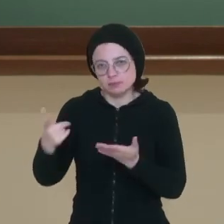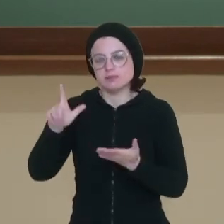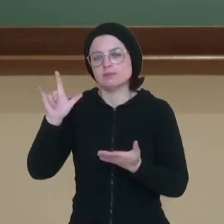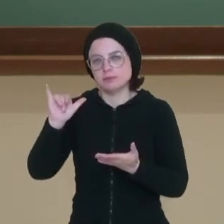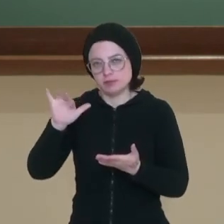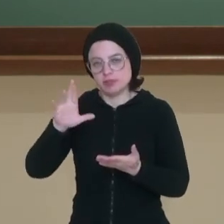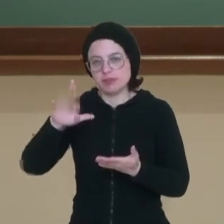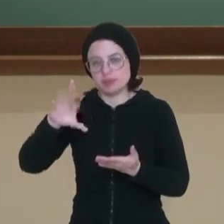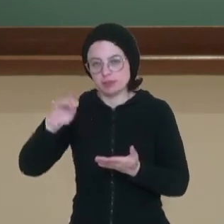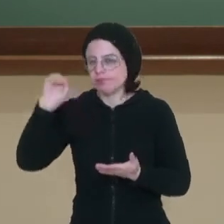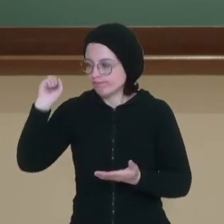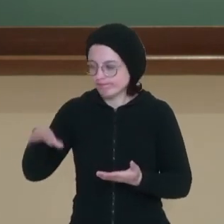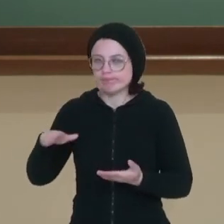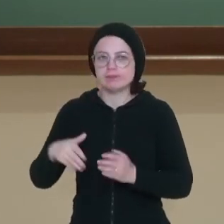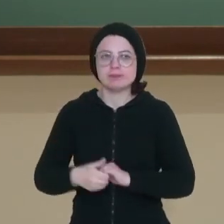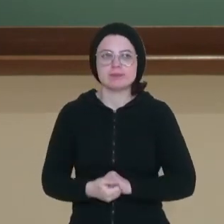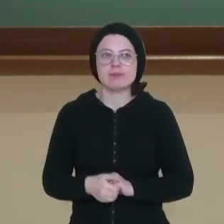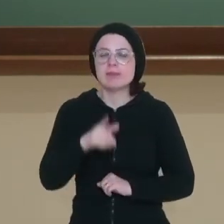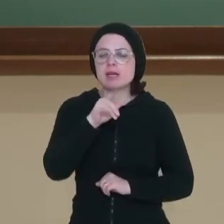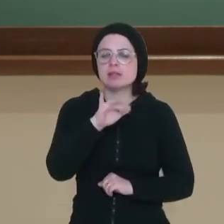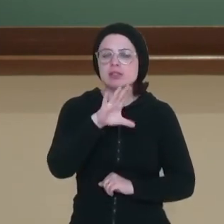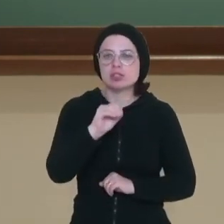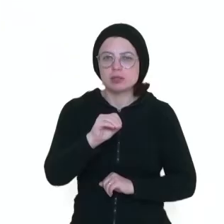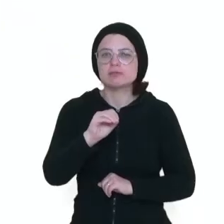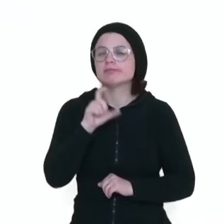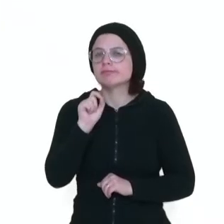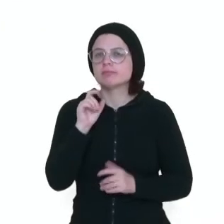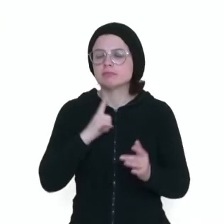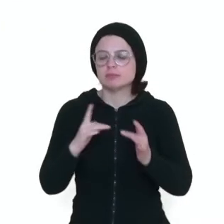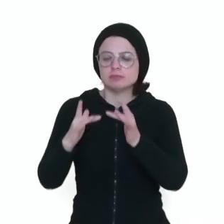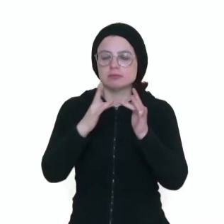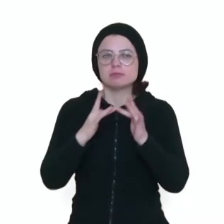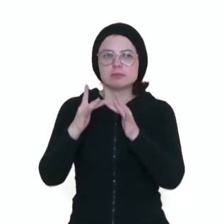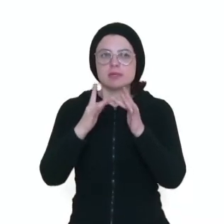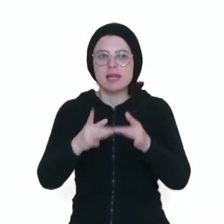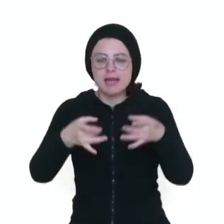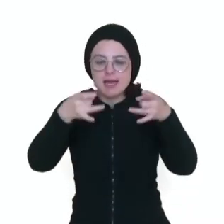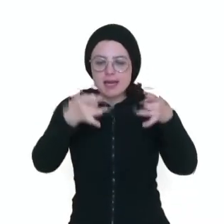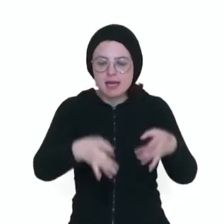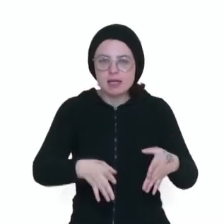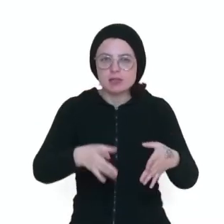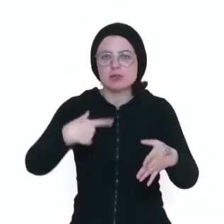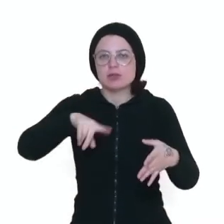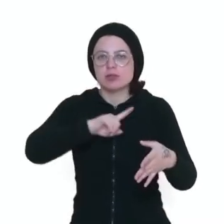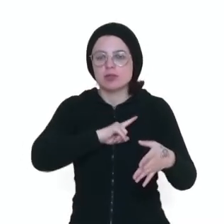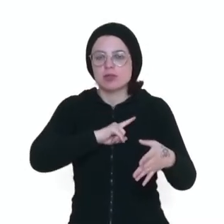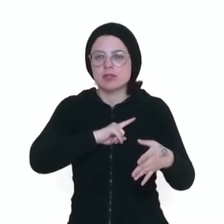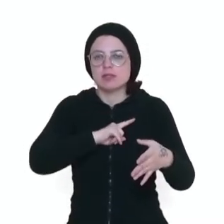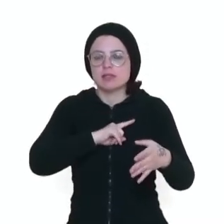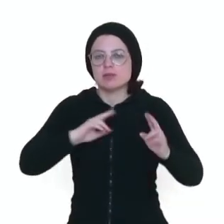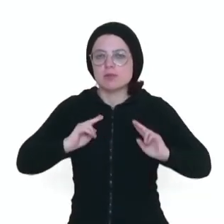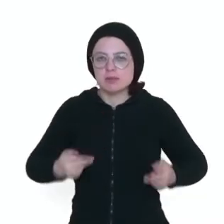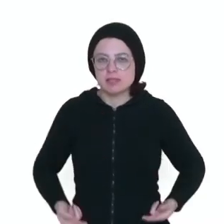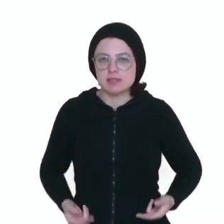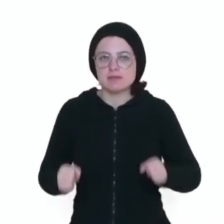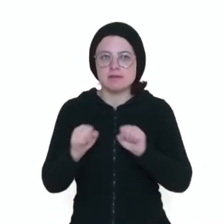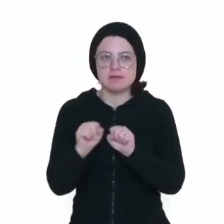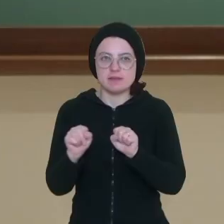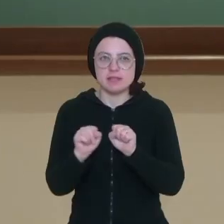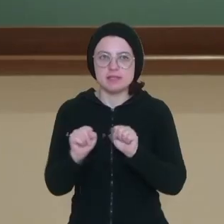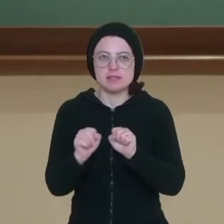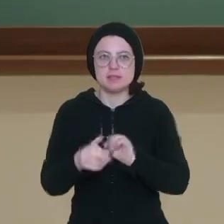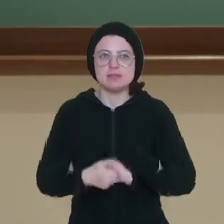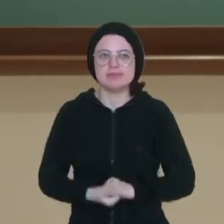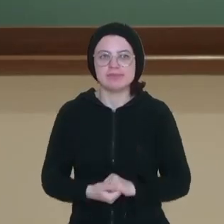de rejeitos. E o lixo? O termo lixo está associado a resto das atividades humanas, consideradas pelos geradores como